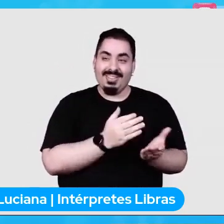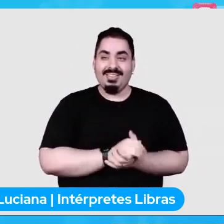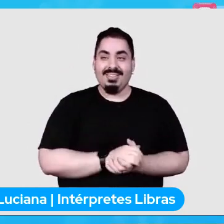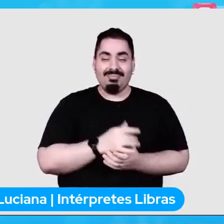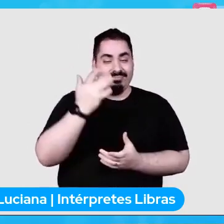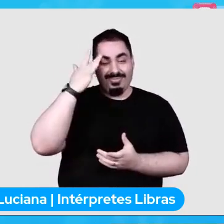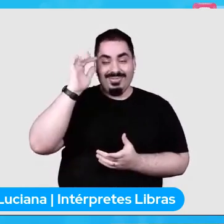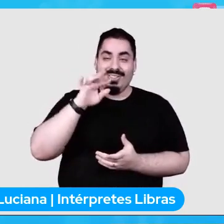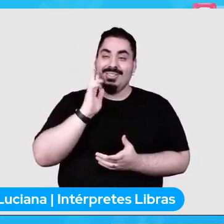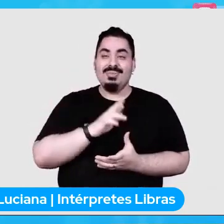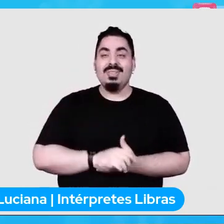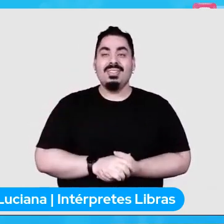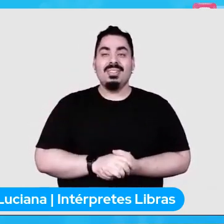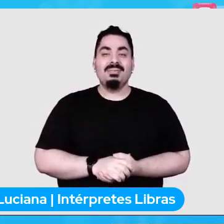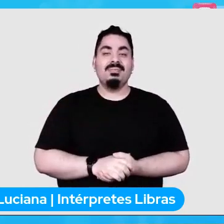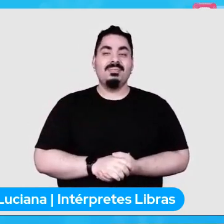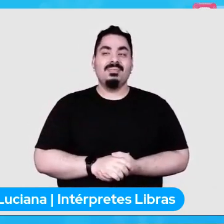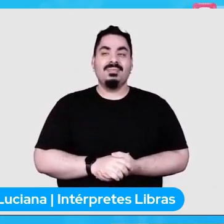maravilha